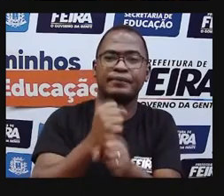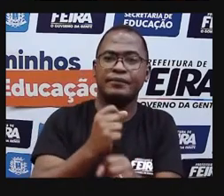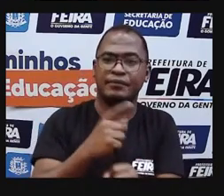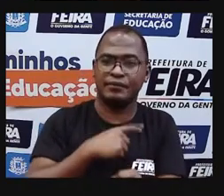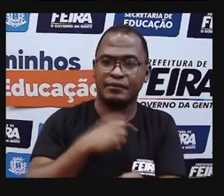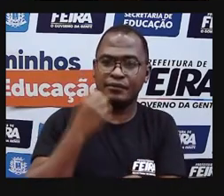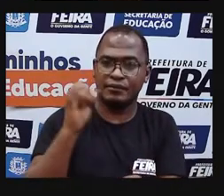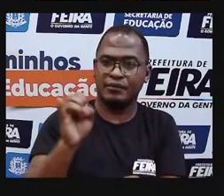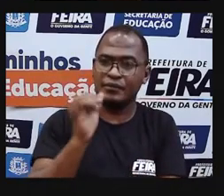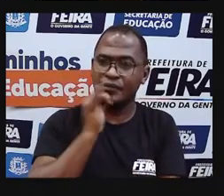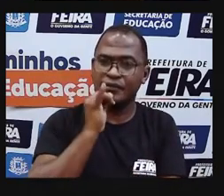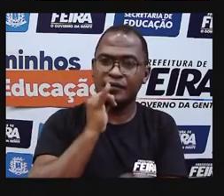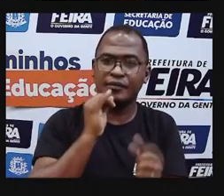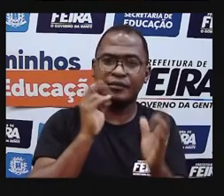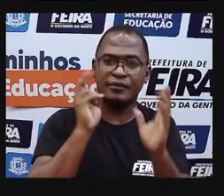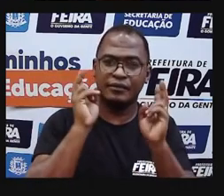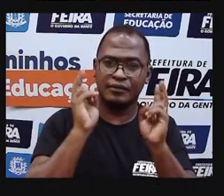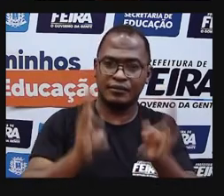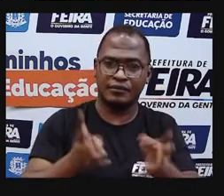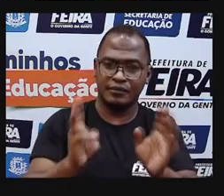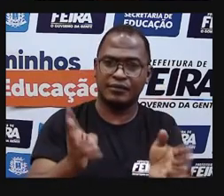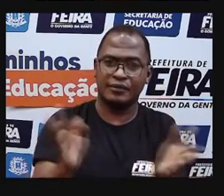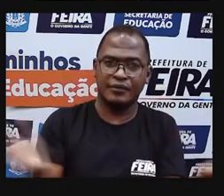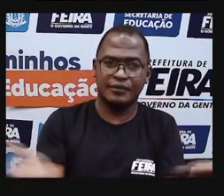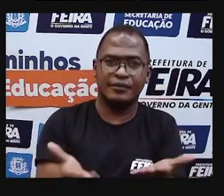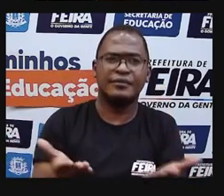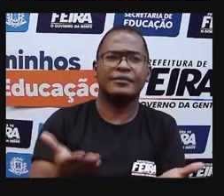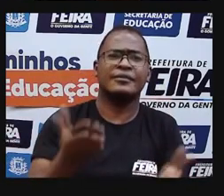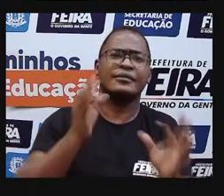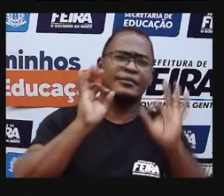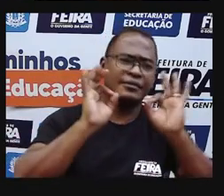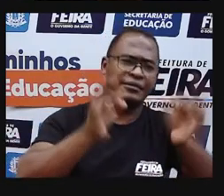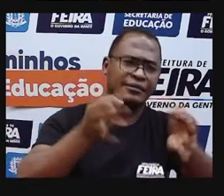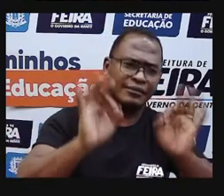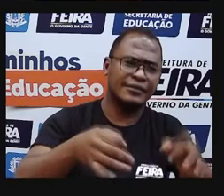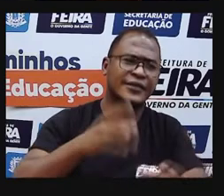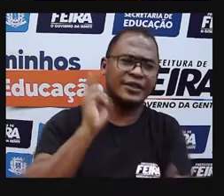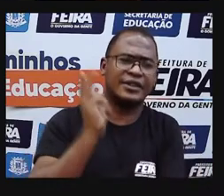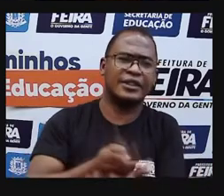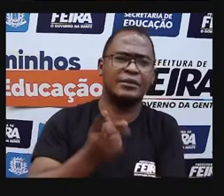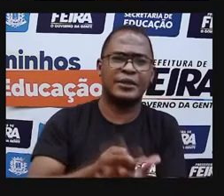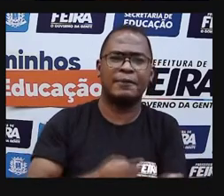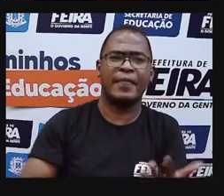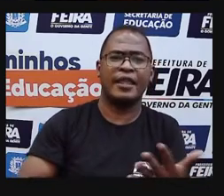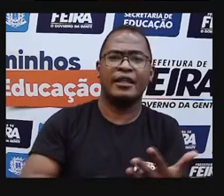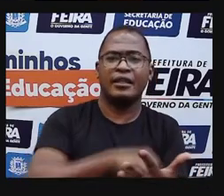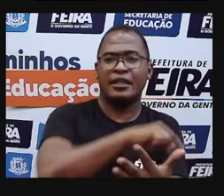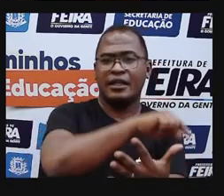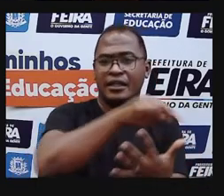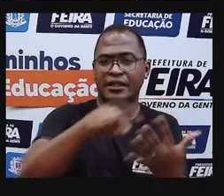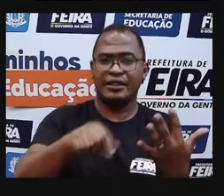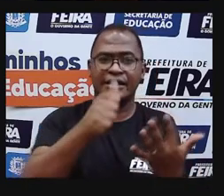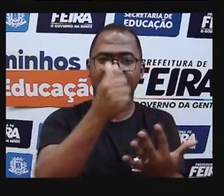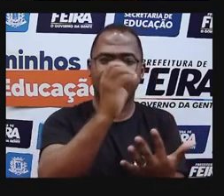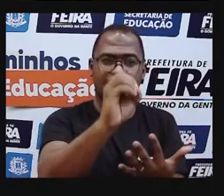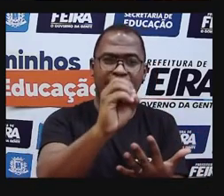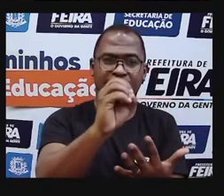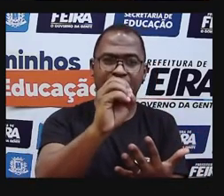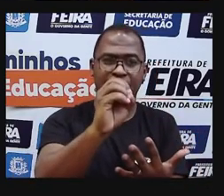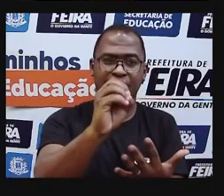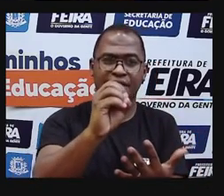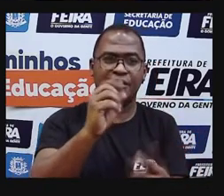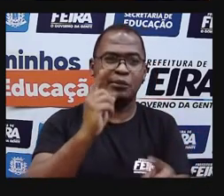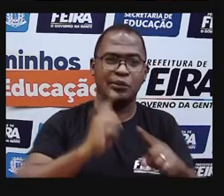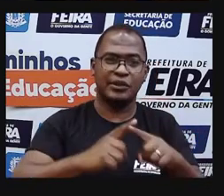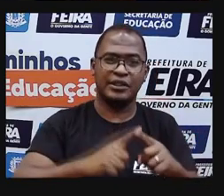a base 10. Eu tenho certeza que vocês já sabem disso. Base 10 por quê? Porque ele é composto por 10 logarismos.